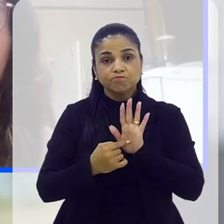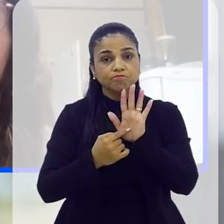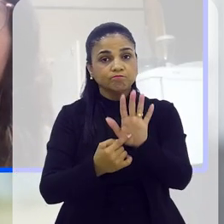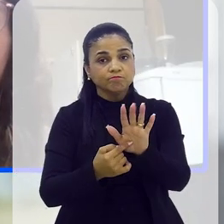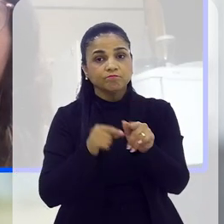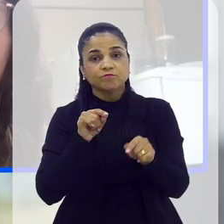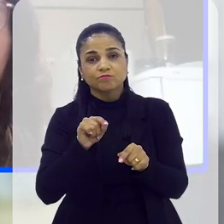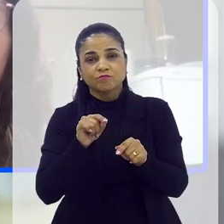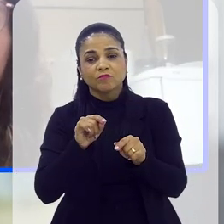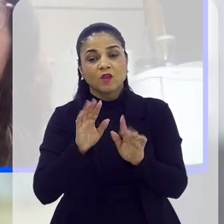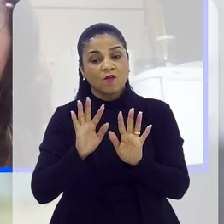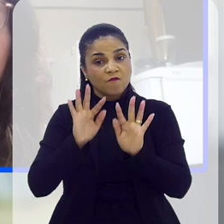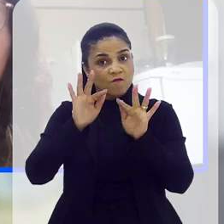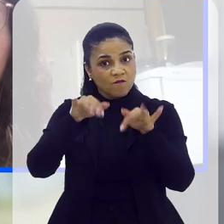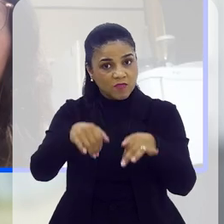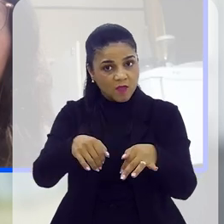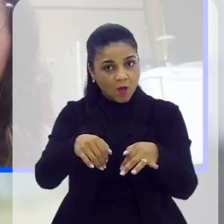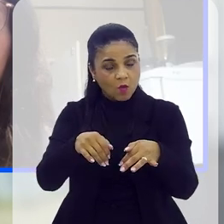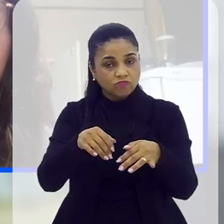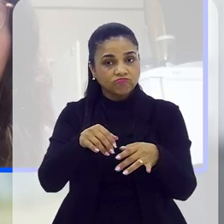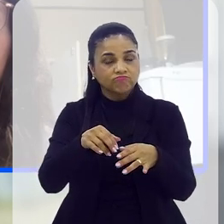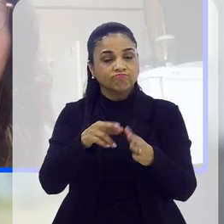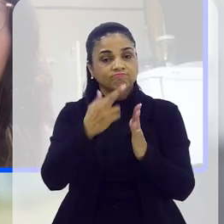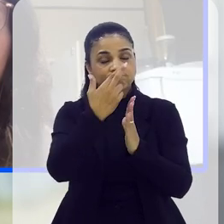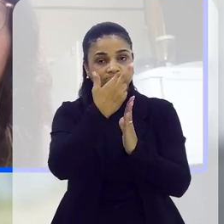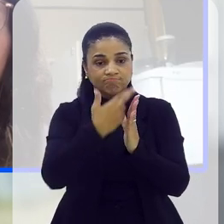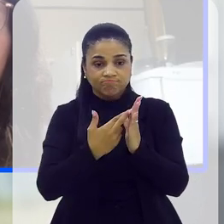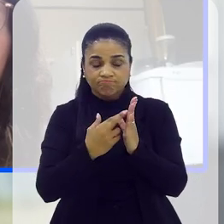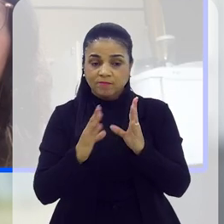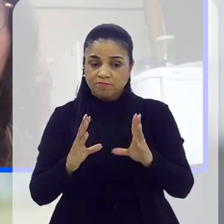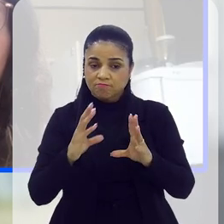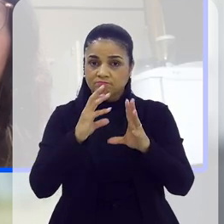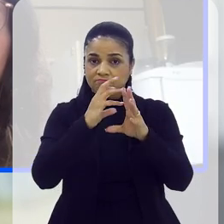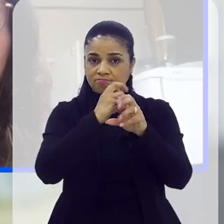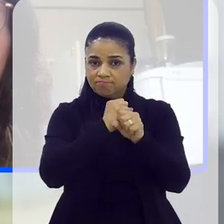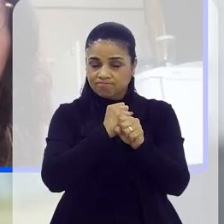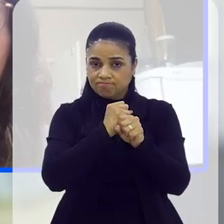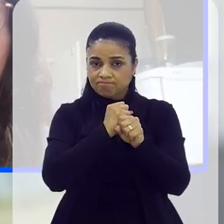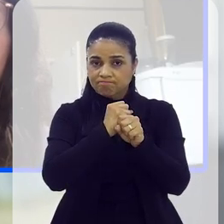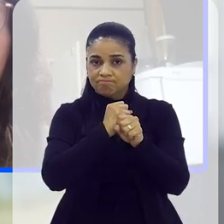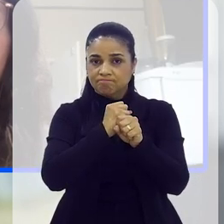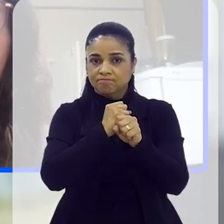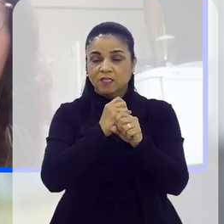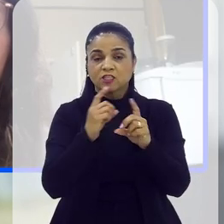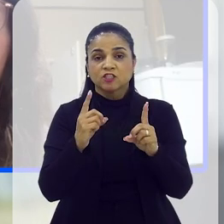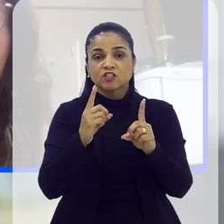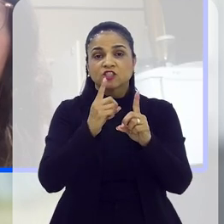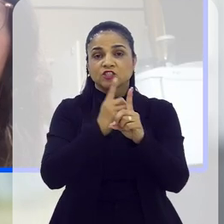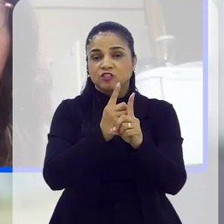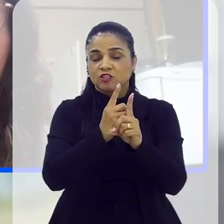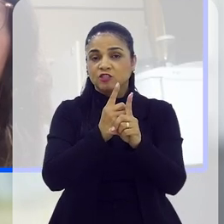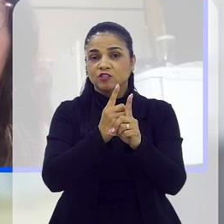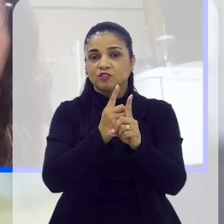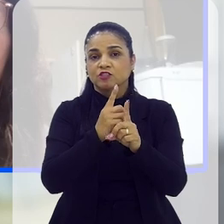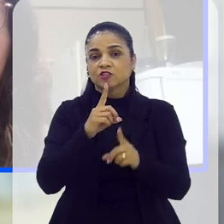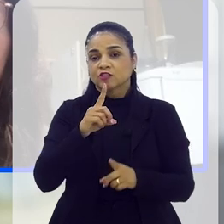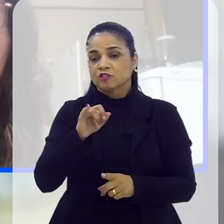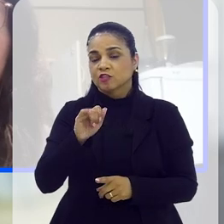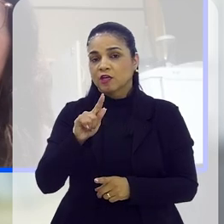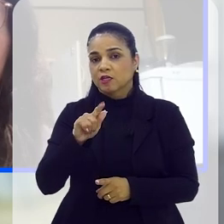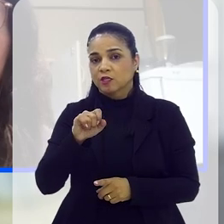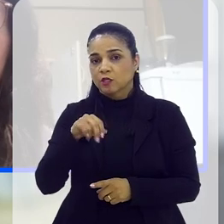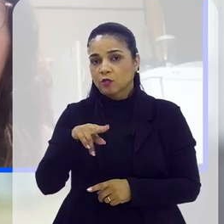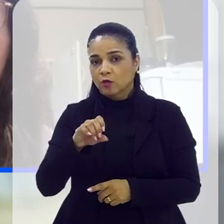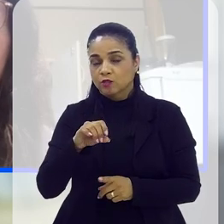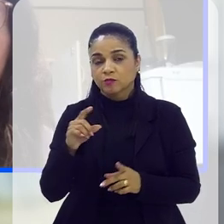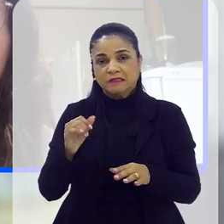mostrando que nós vamos chegar ao final com um diagnóstico robusto, mas também com sugestões de outras